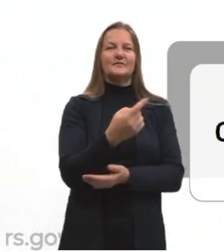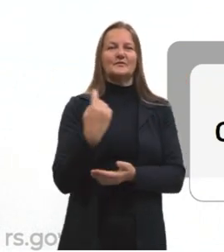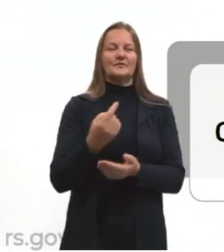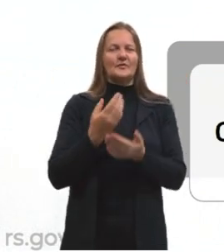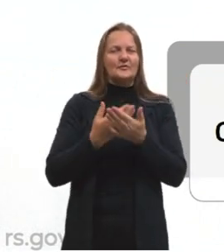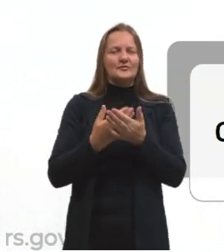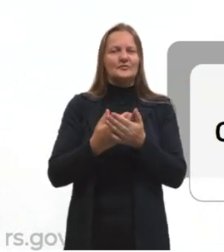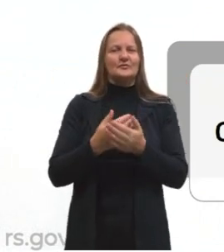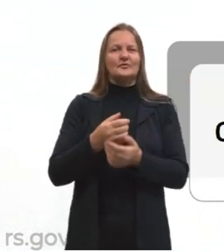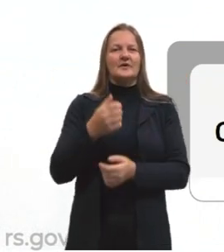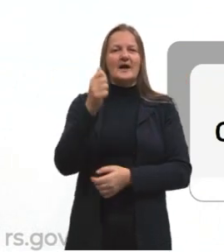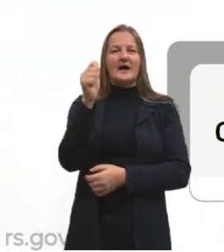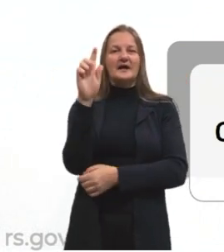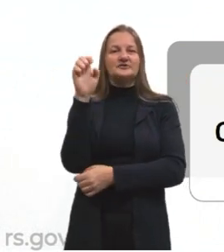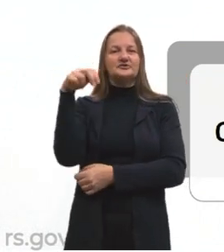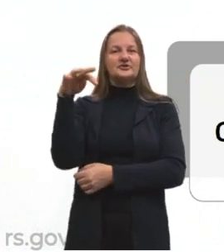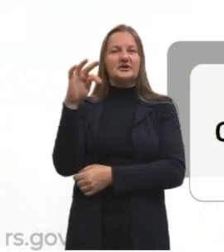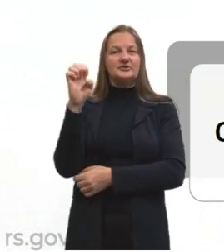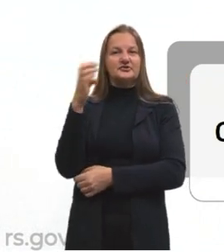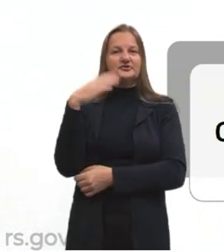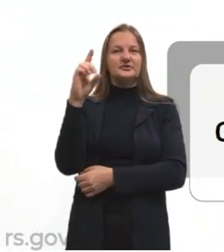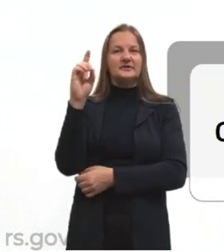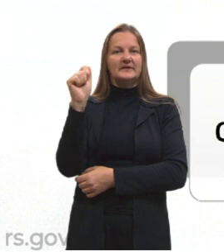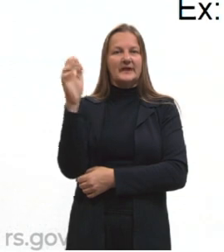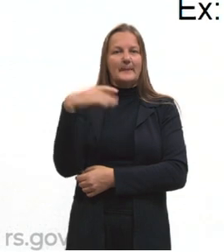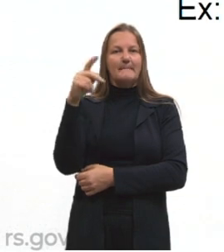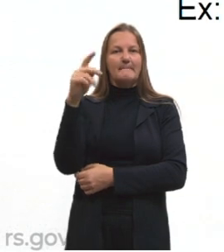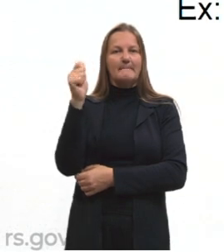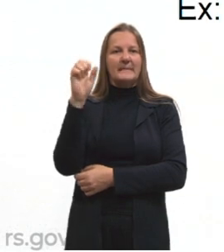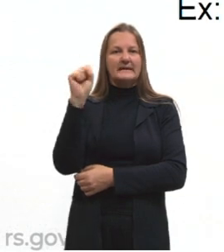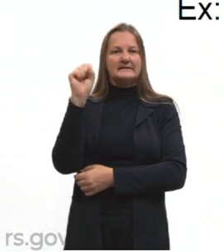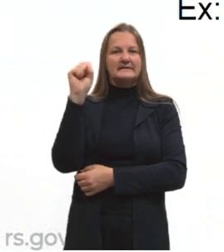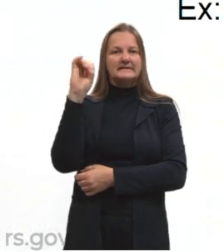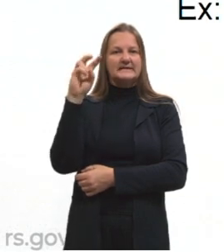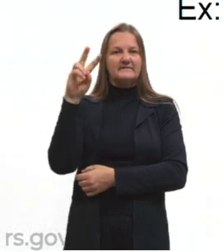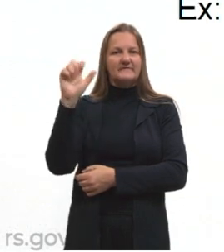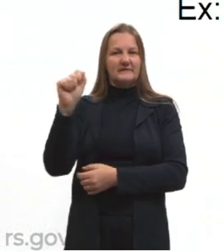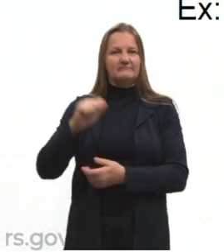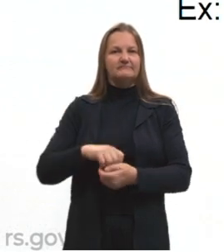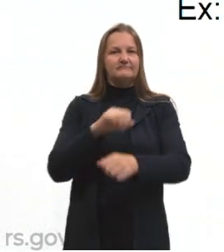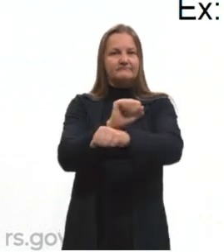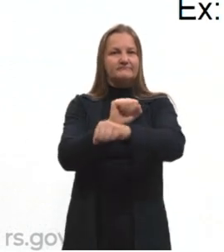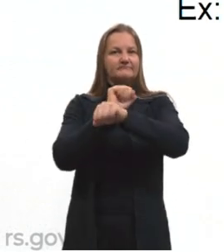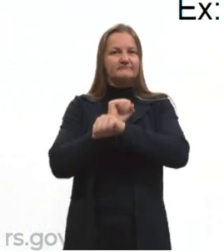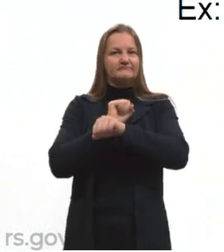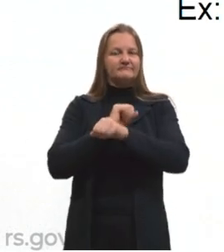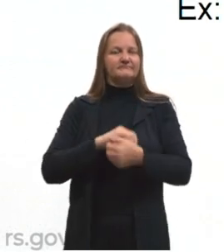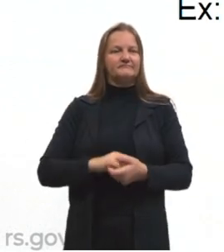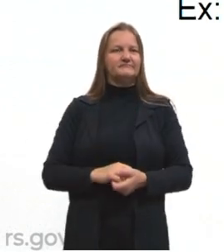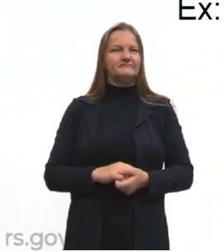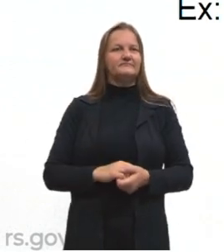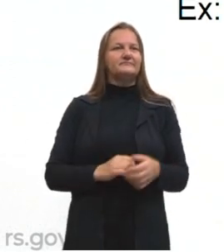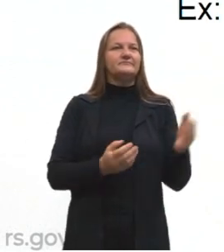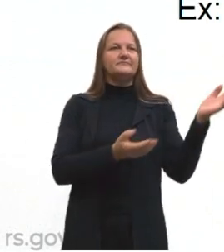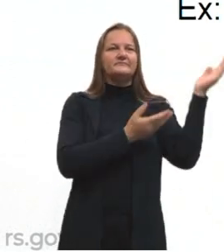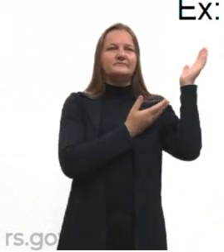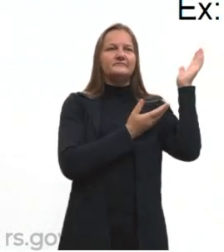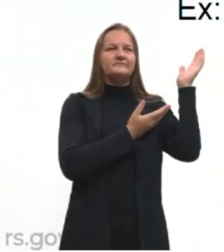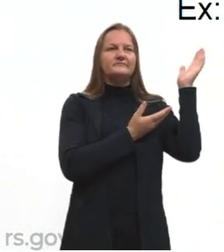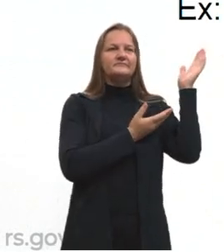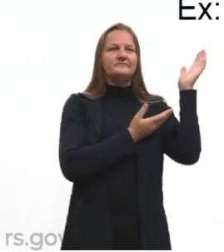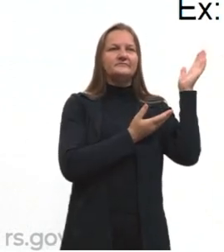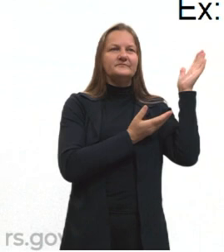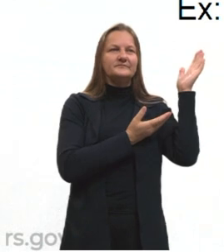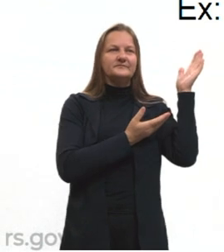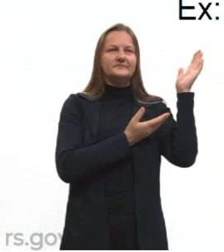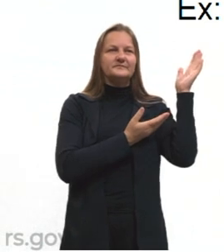nosso agente da passiva. Para falar de agente da passiva, a gente precisa